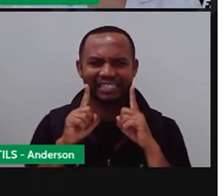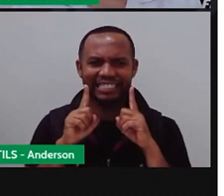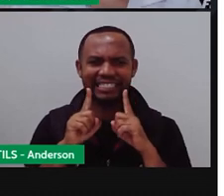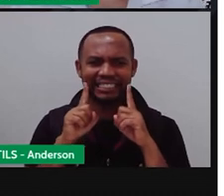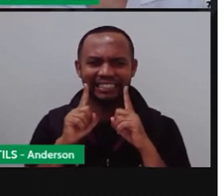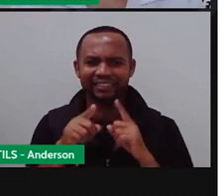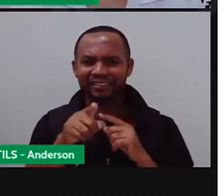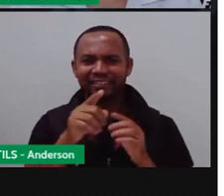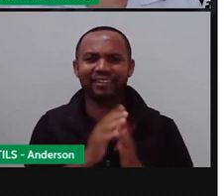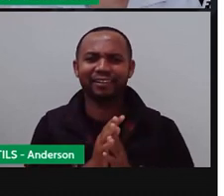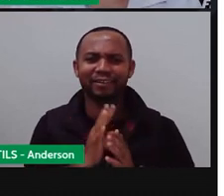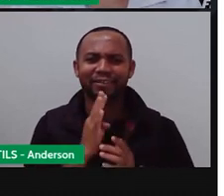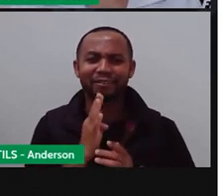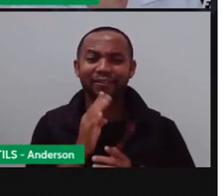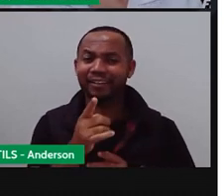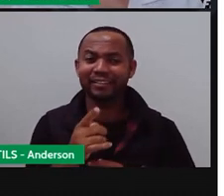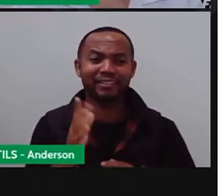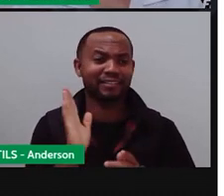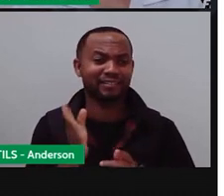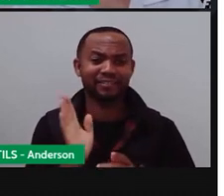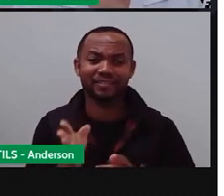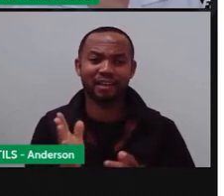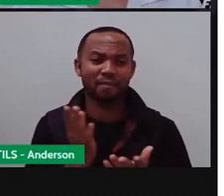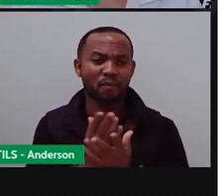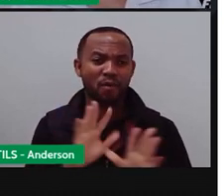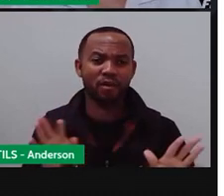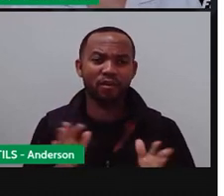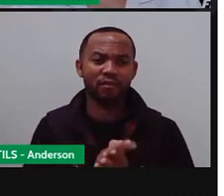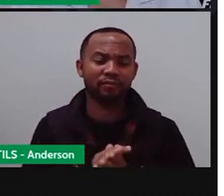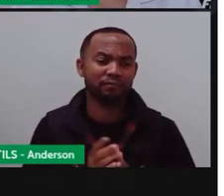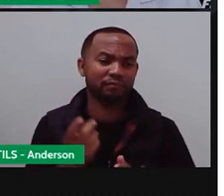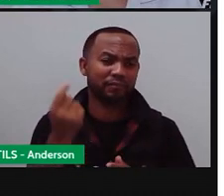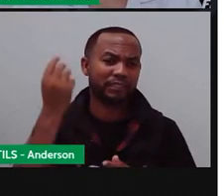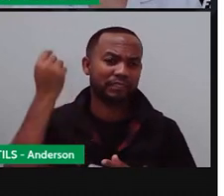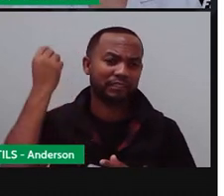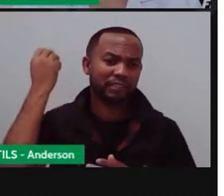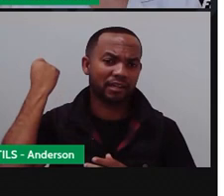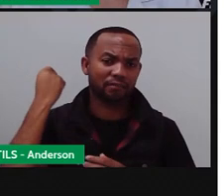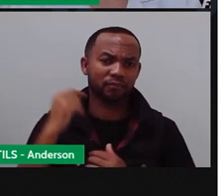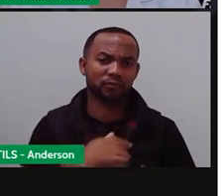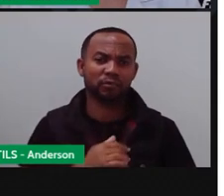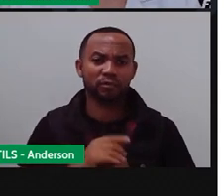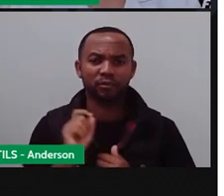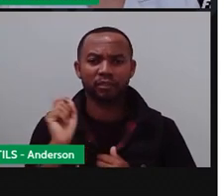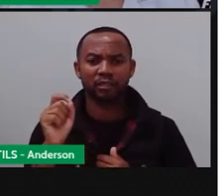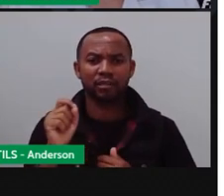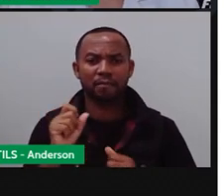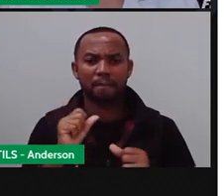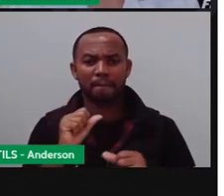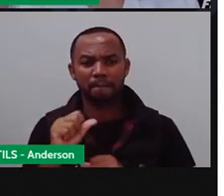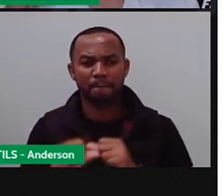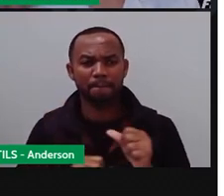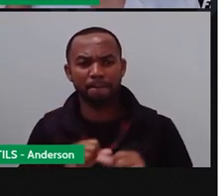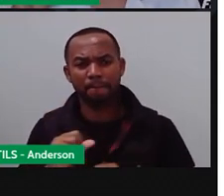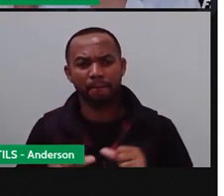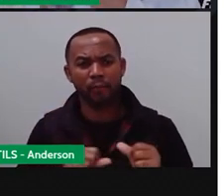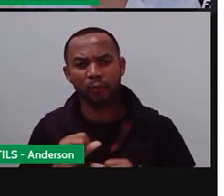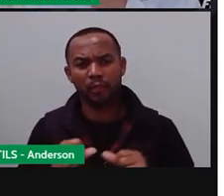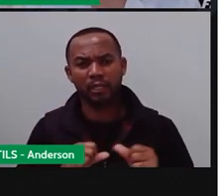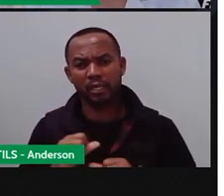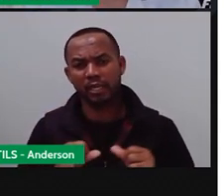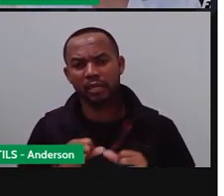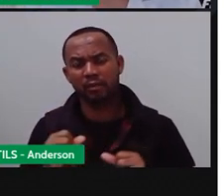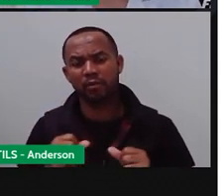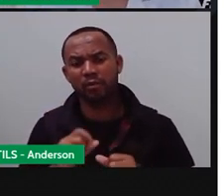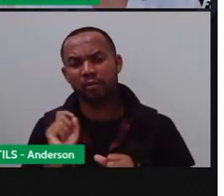mil anos atrás. Ele habitava o continente americano, entretanto, mudanças climáticas, é só voltar lá para